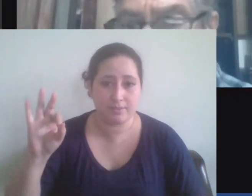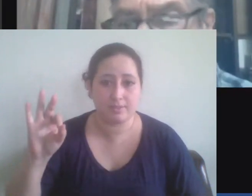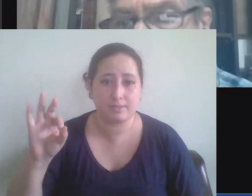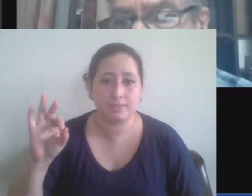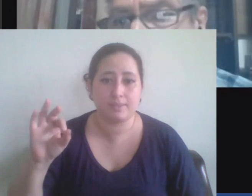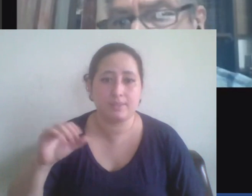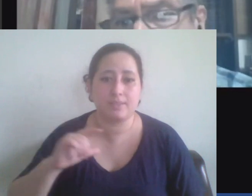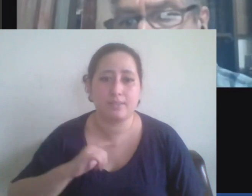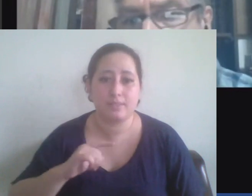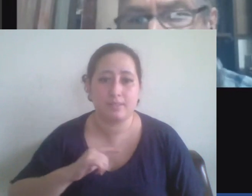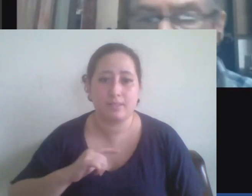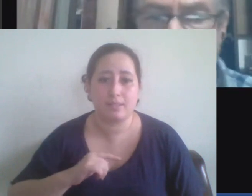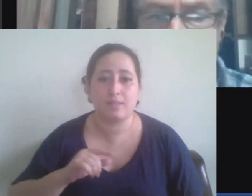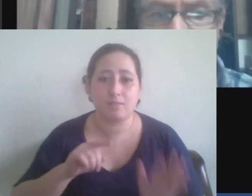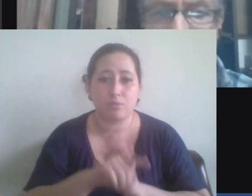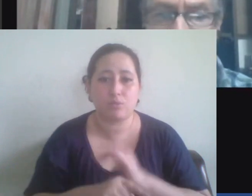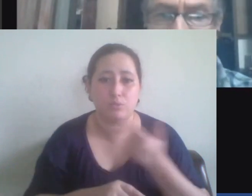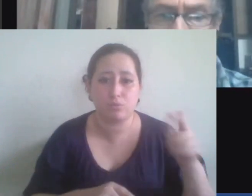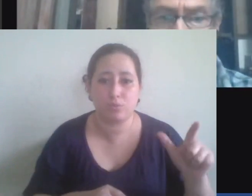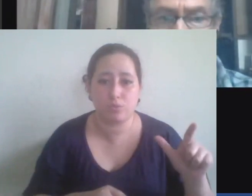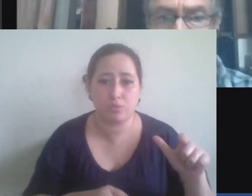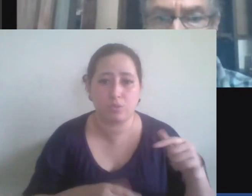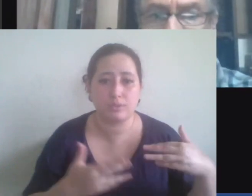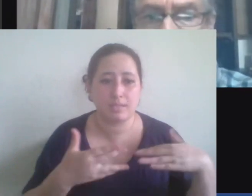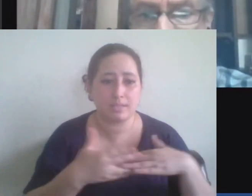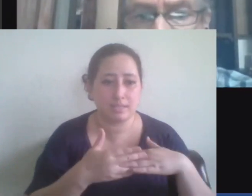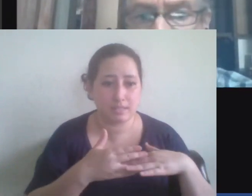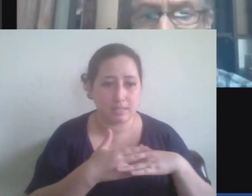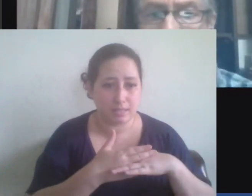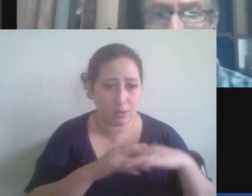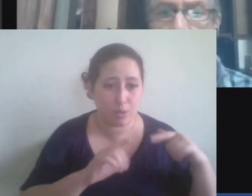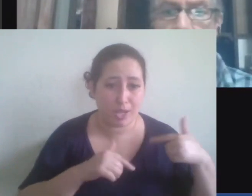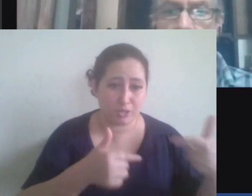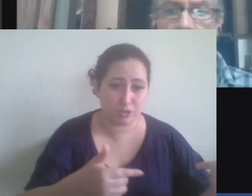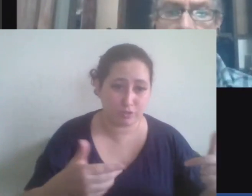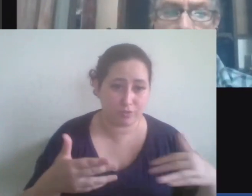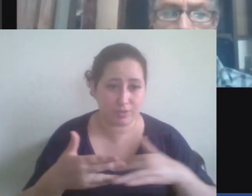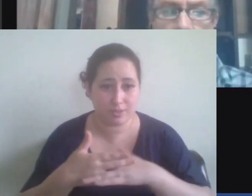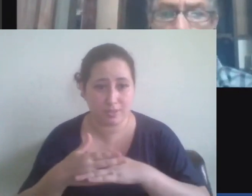para uma outra pergunta que foi feita sobre cidadão ativo e passivo não